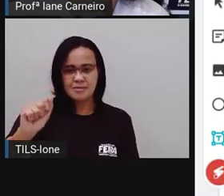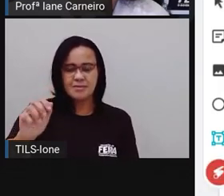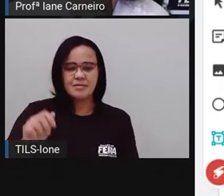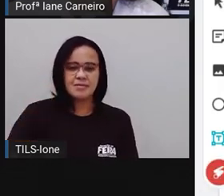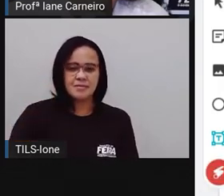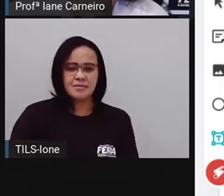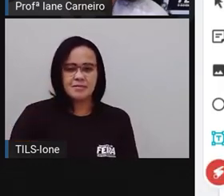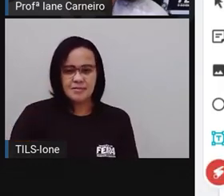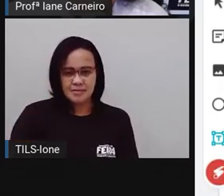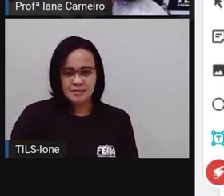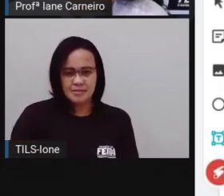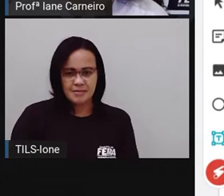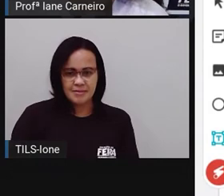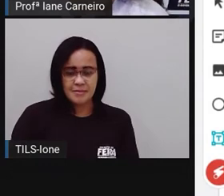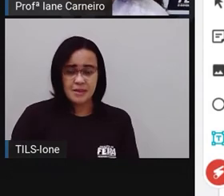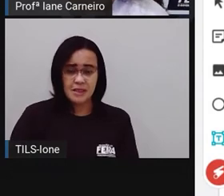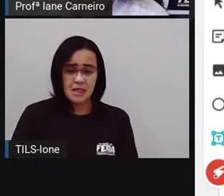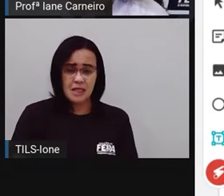Tá joia?